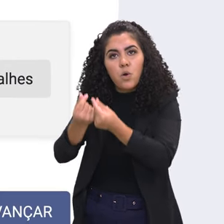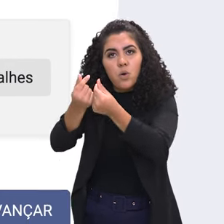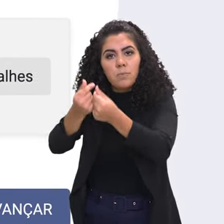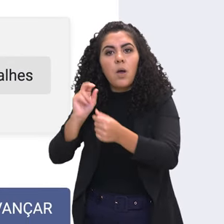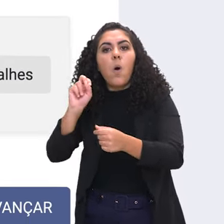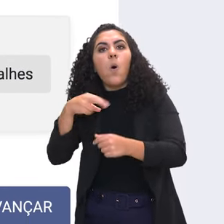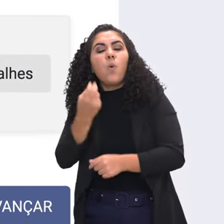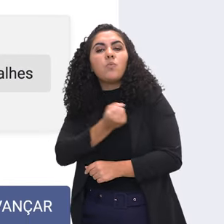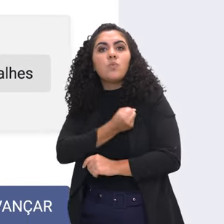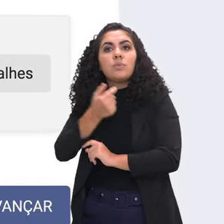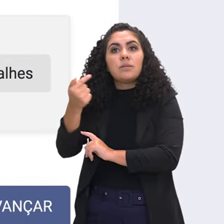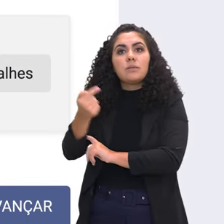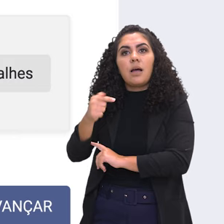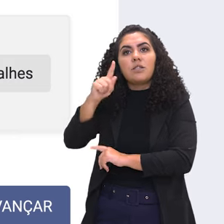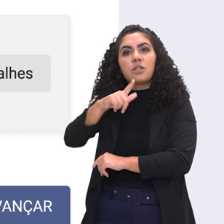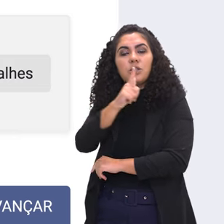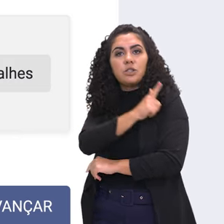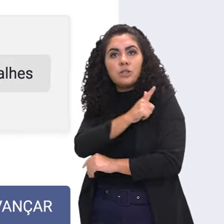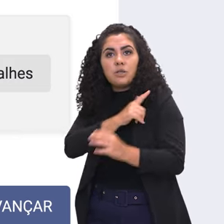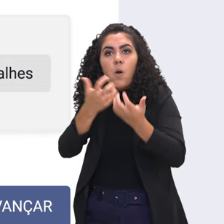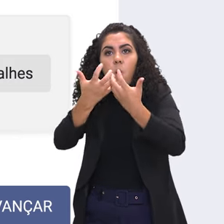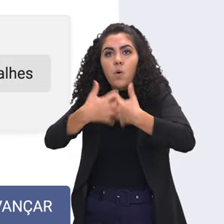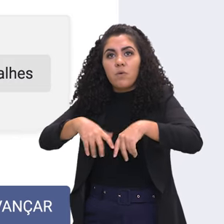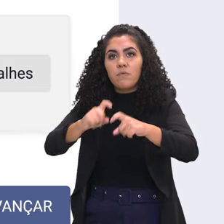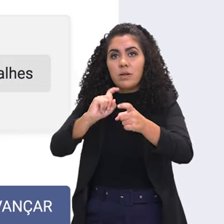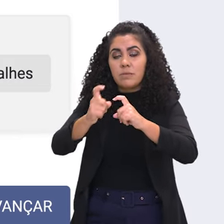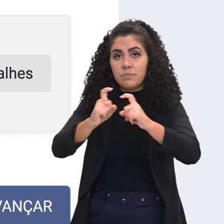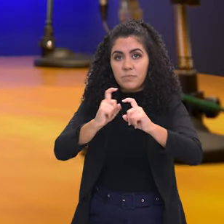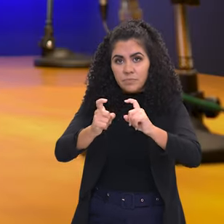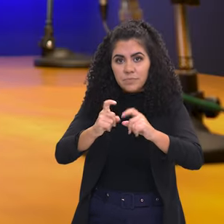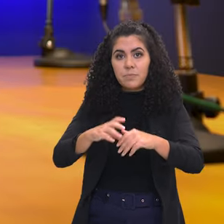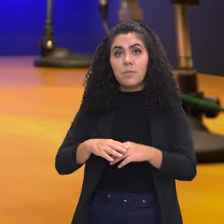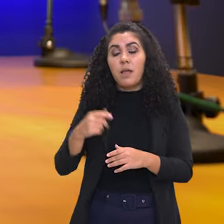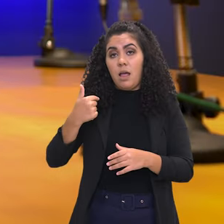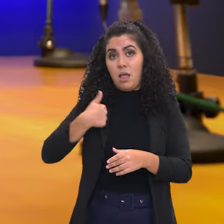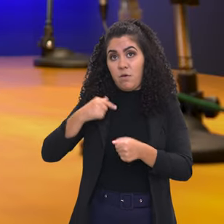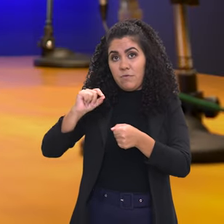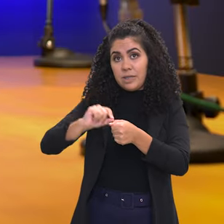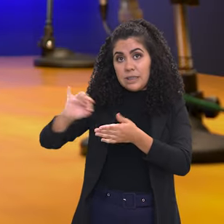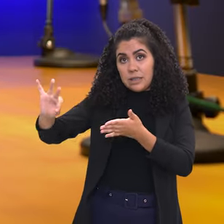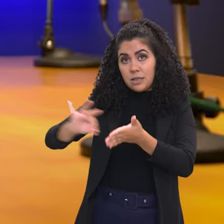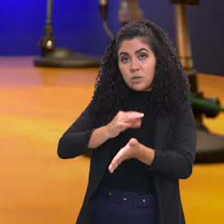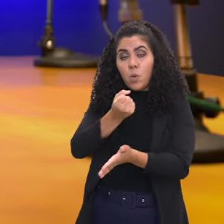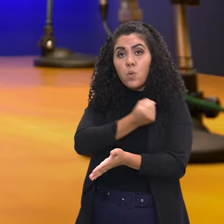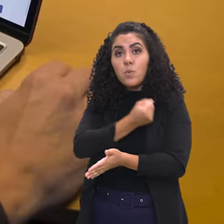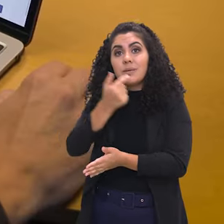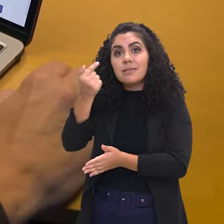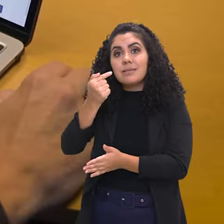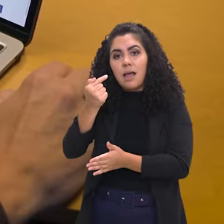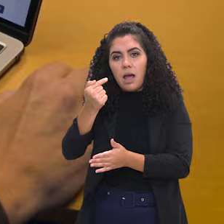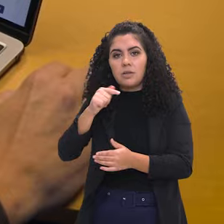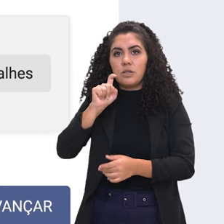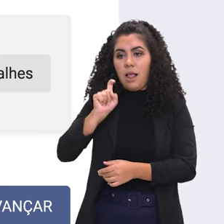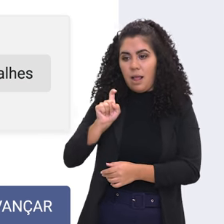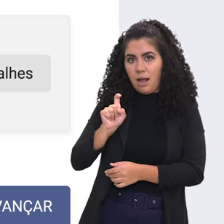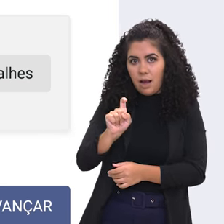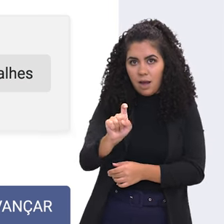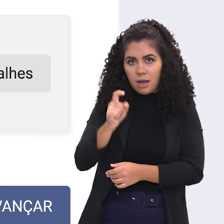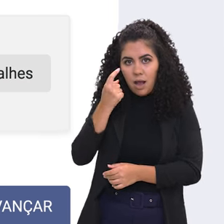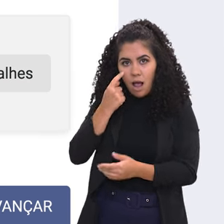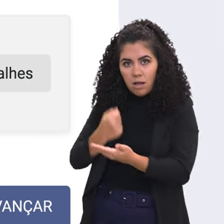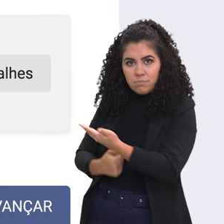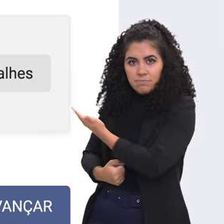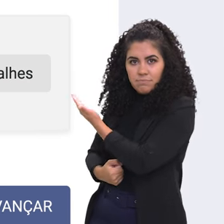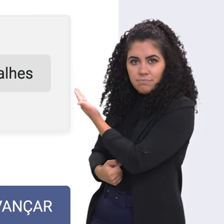o bloco 7, que é gestão governamental e administração pública. Eu vou fazer uma inscrição no bloco 7. Então você clica no bloco